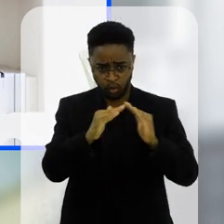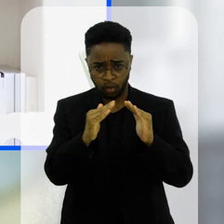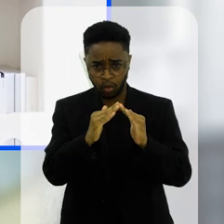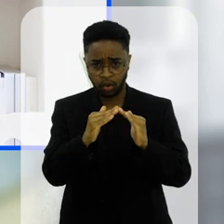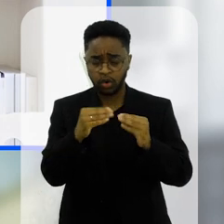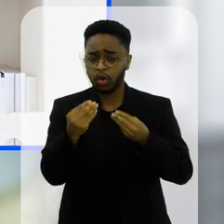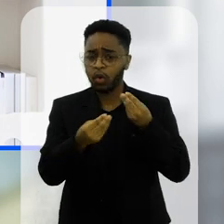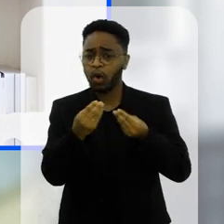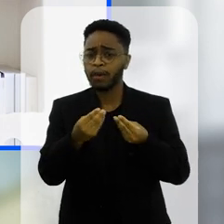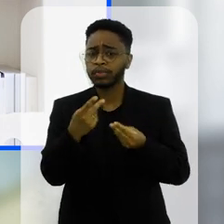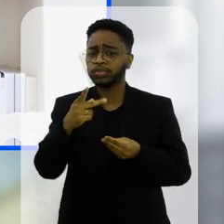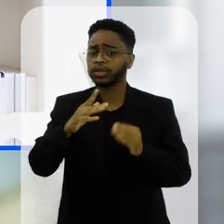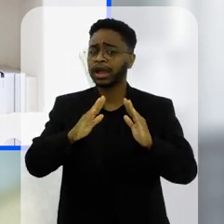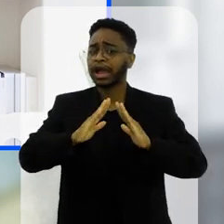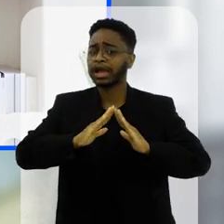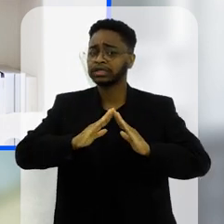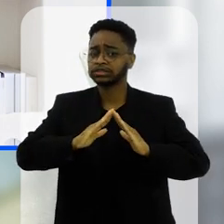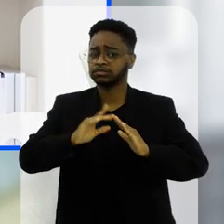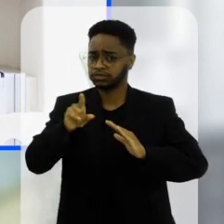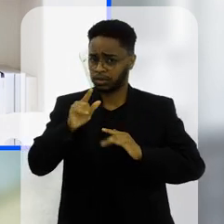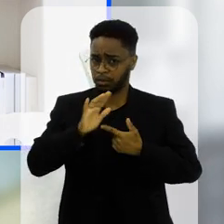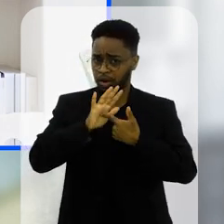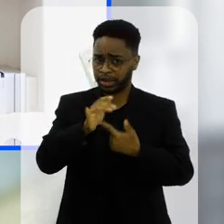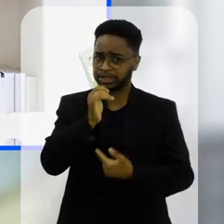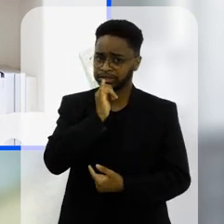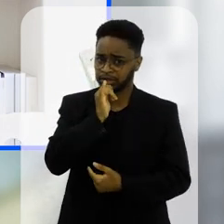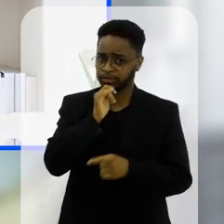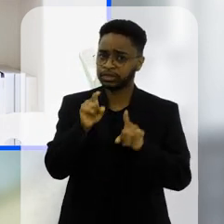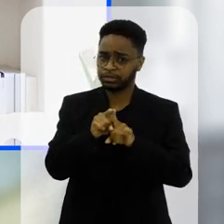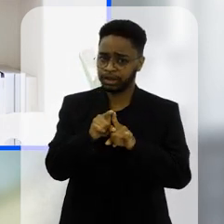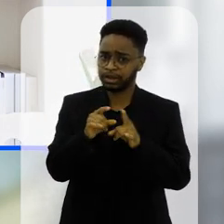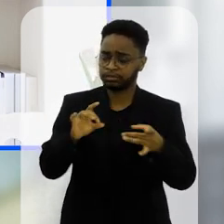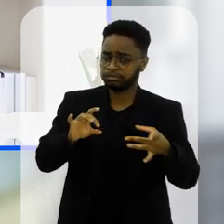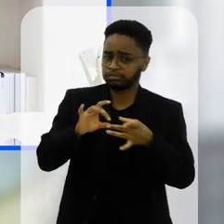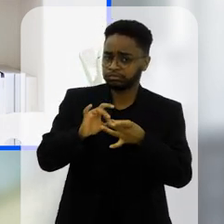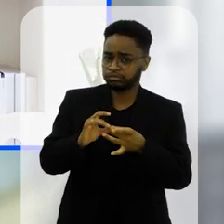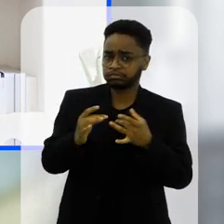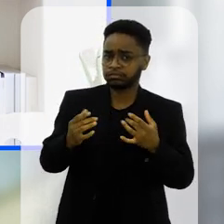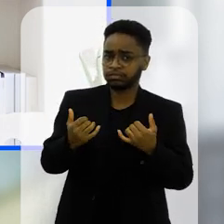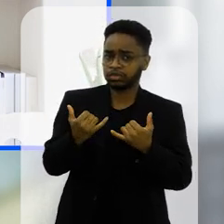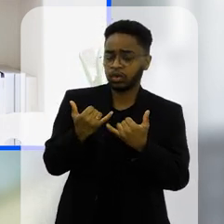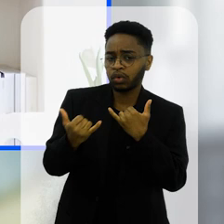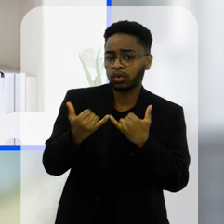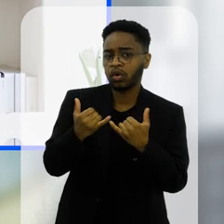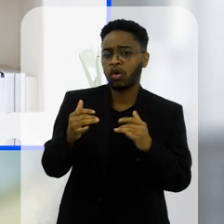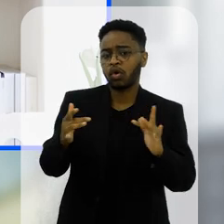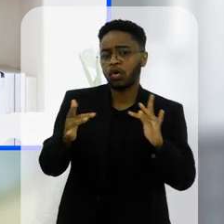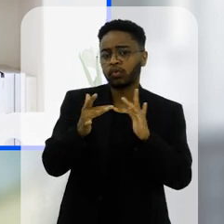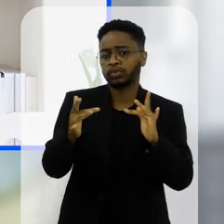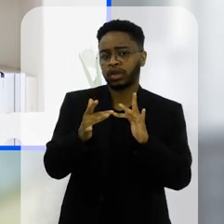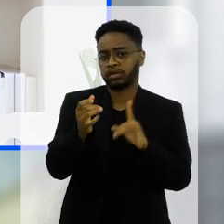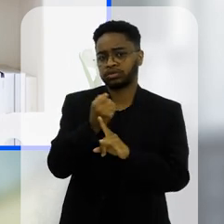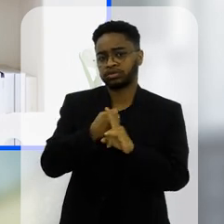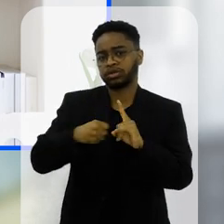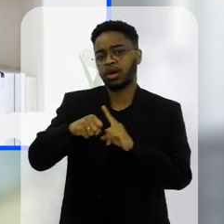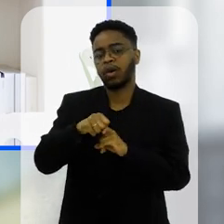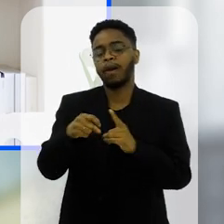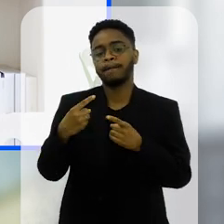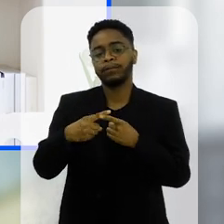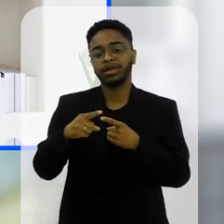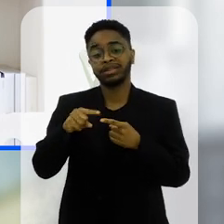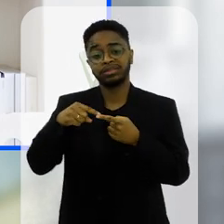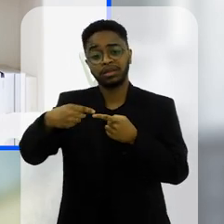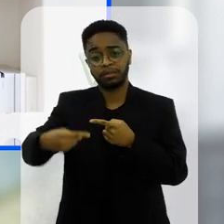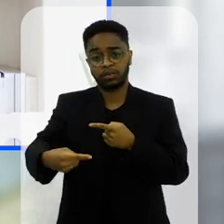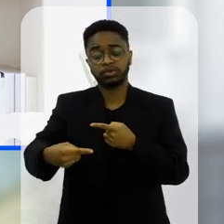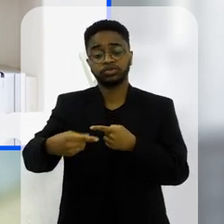isso? como é que é nessa casa você procura dar esse exemplo para os seus filhos também estar mais próxima deles nesse contato mais social para que eles